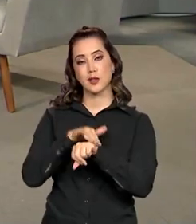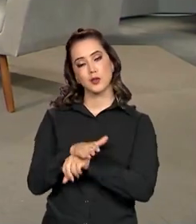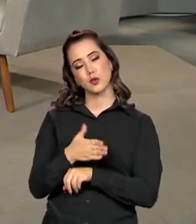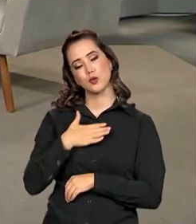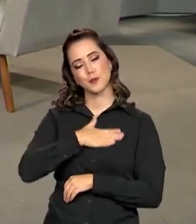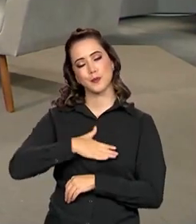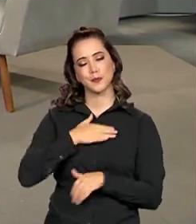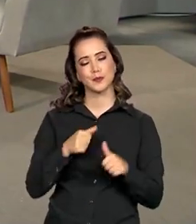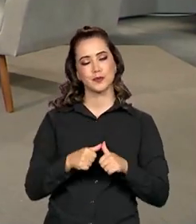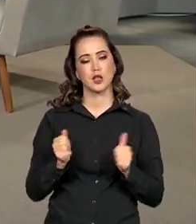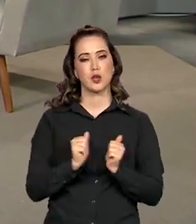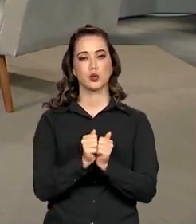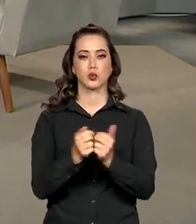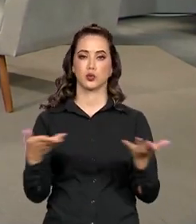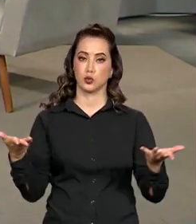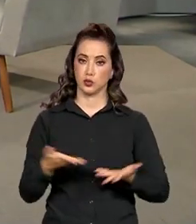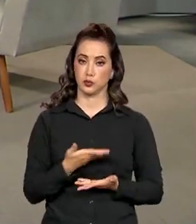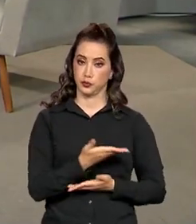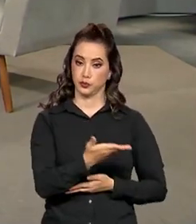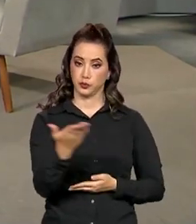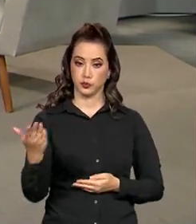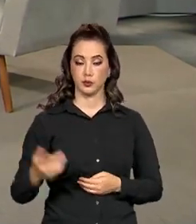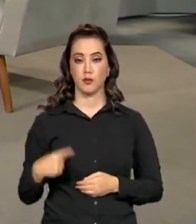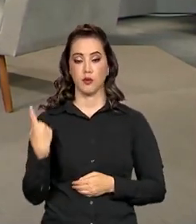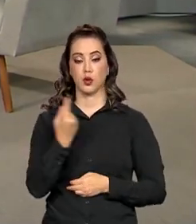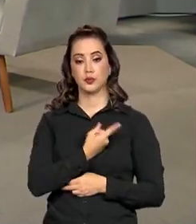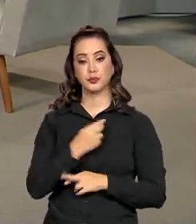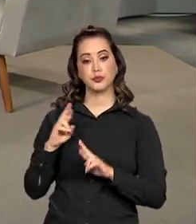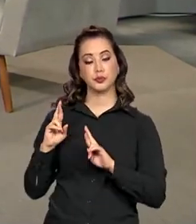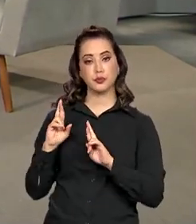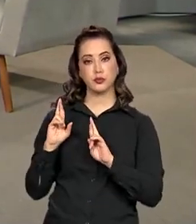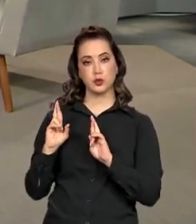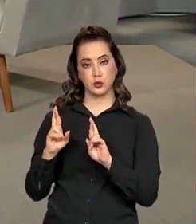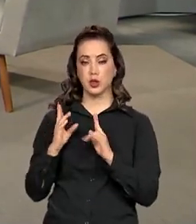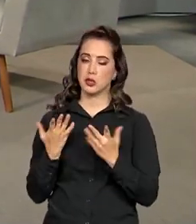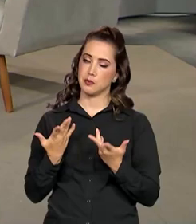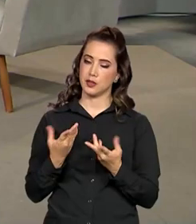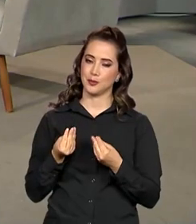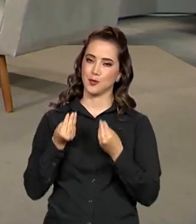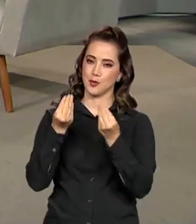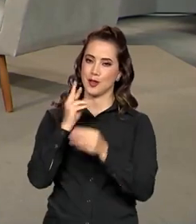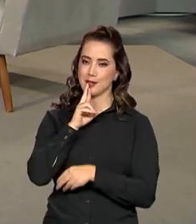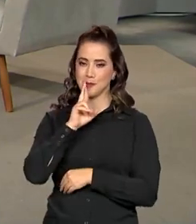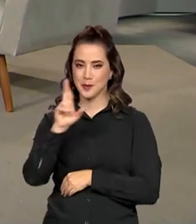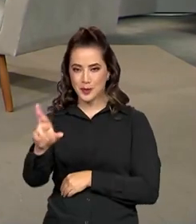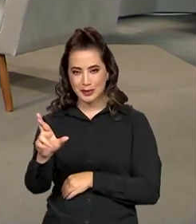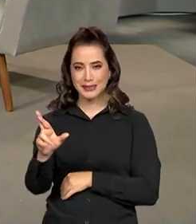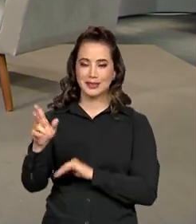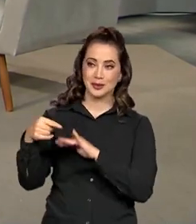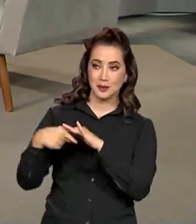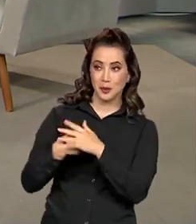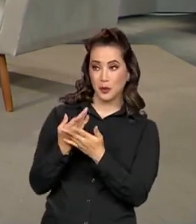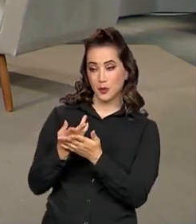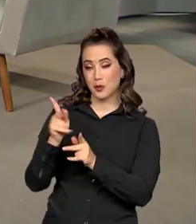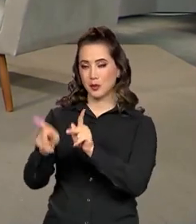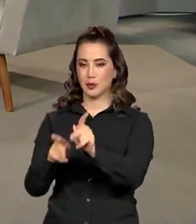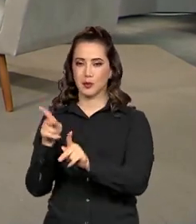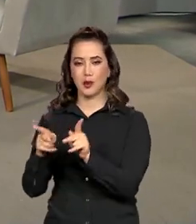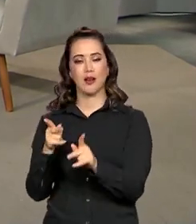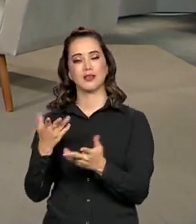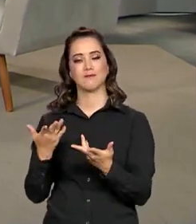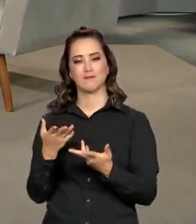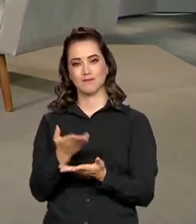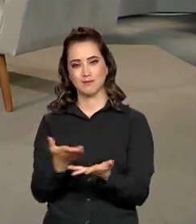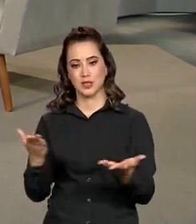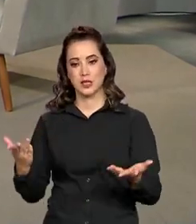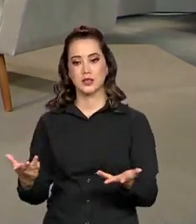prazer enorme estar aqui com vocês. Esperamos trazer as informações aí para o nosso povo brasileiro, que